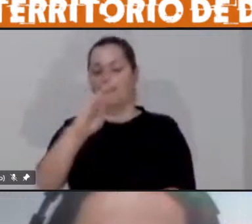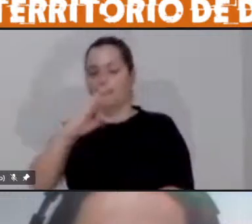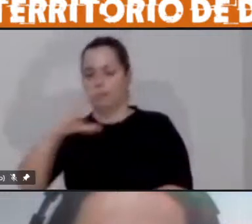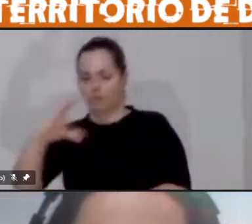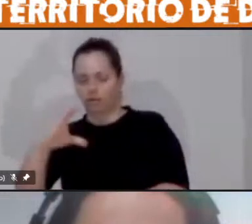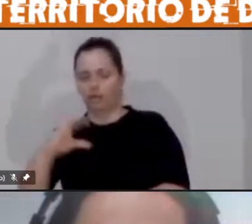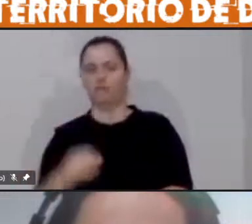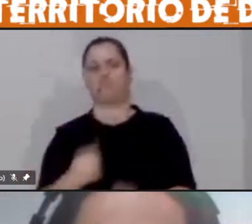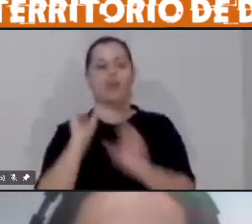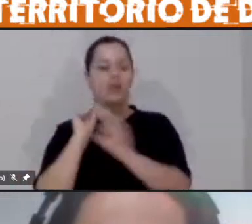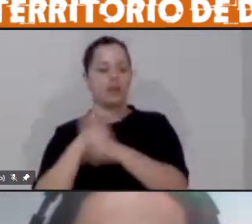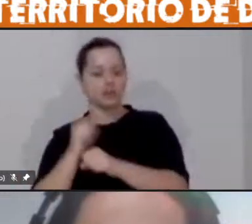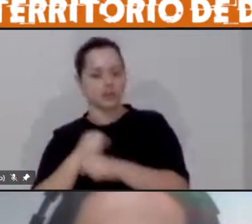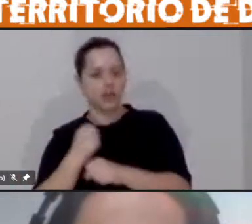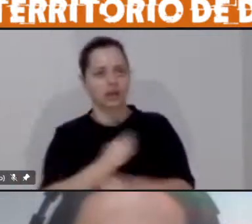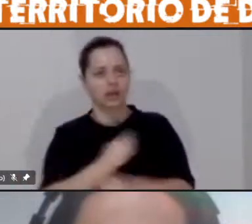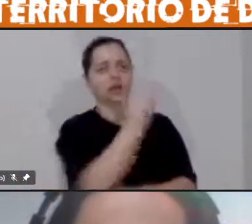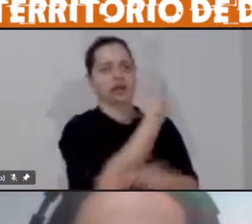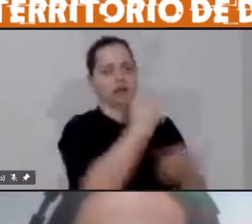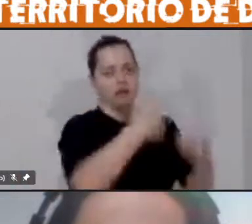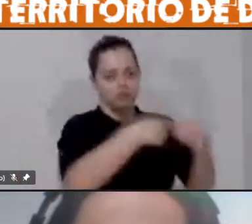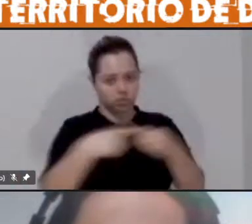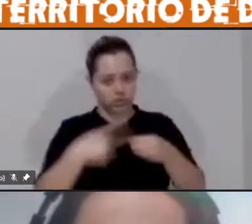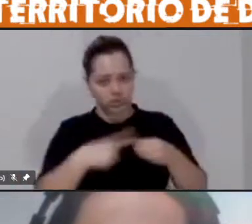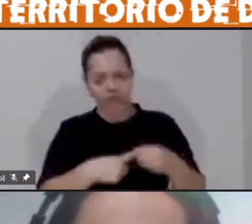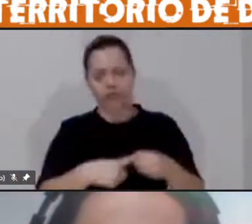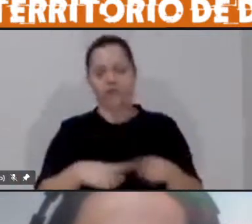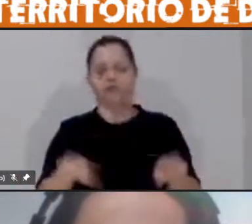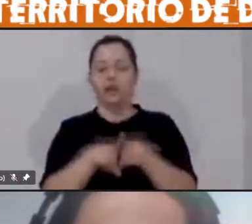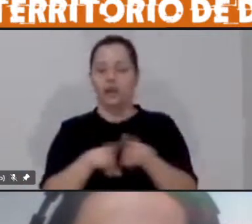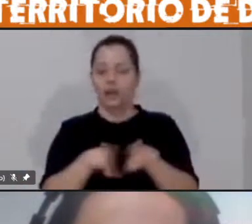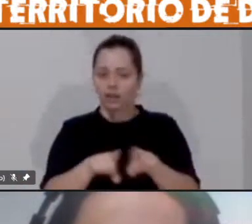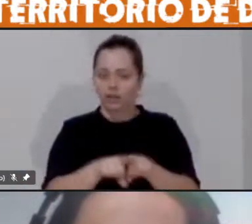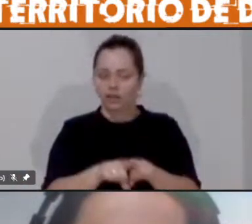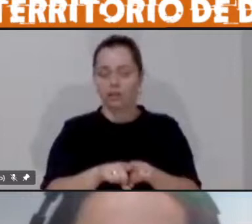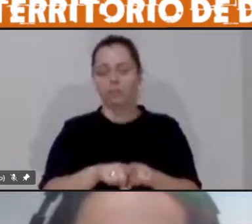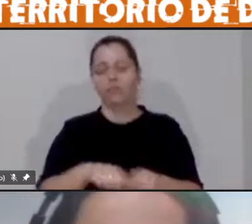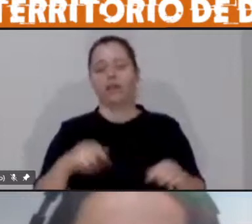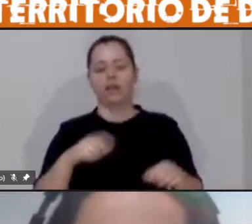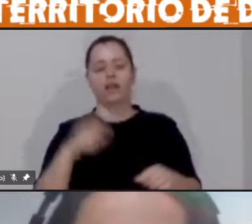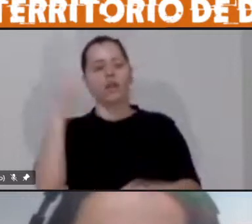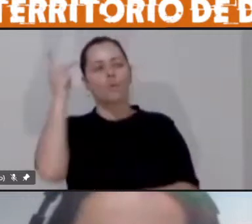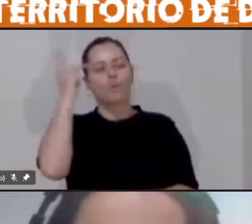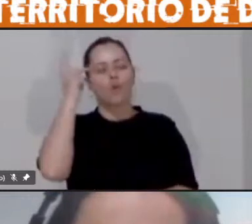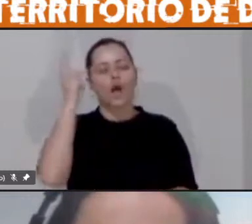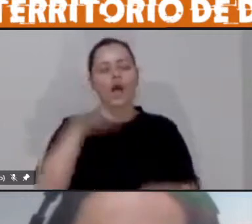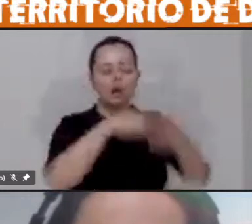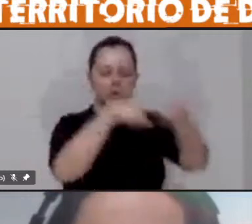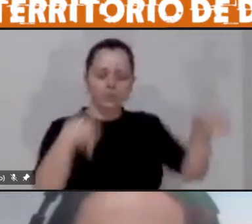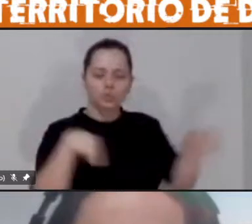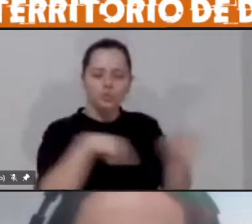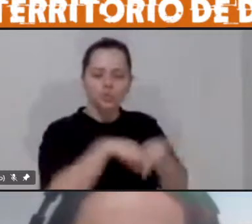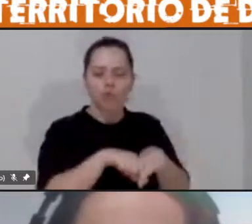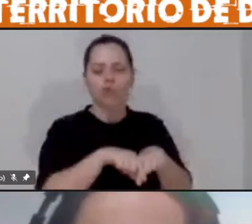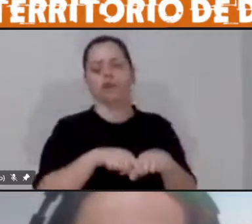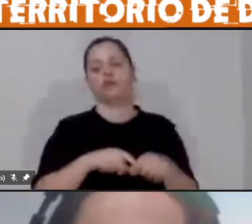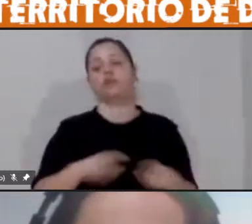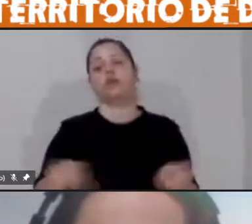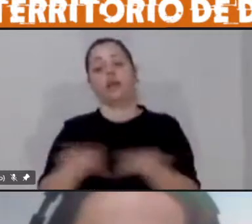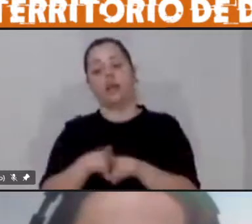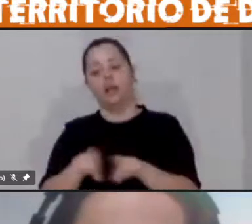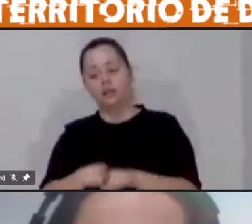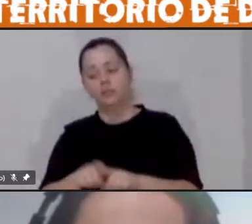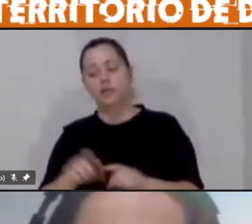Urbana e nos bacharelados de Ciências, Humanidades e Planejamento Territorial. Docente do Programa de Pós-Graduação em Planejamento e Gestão do